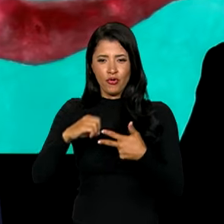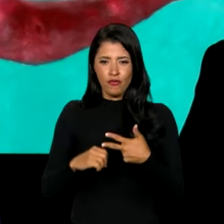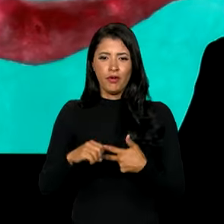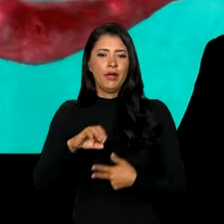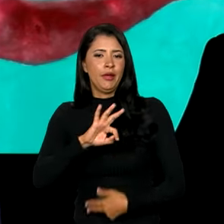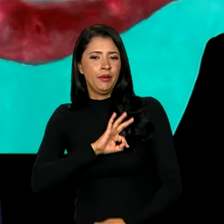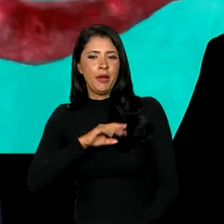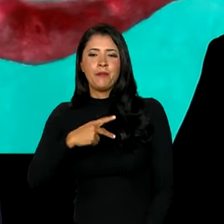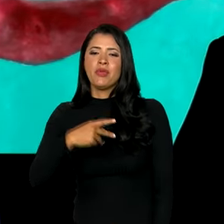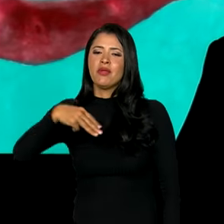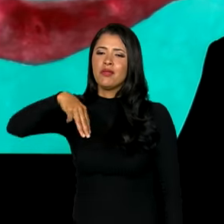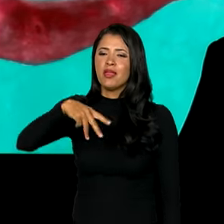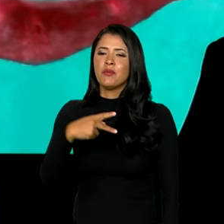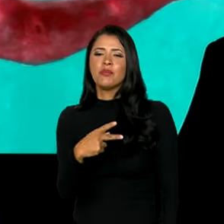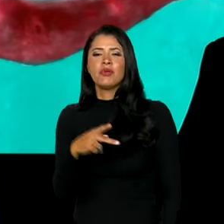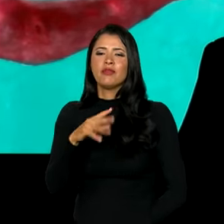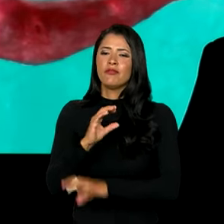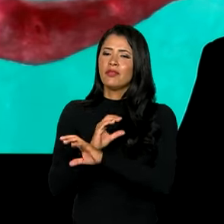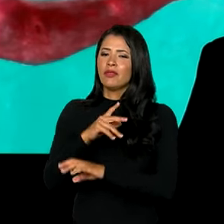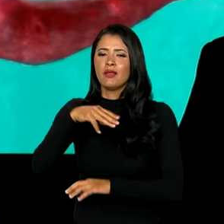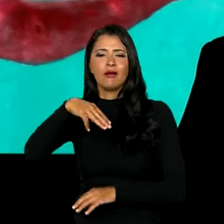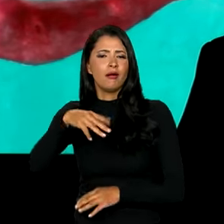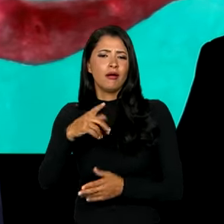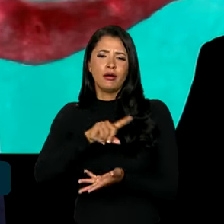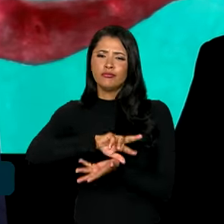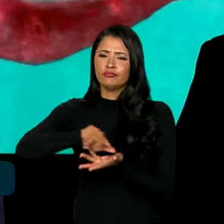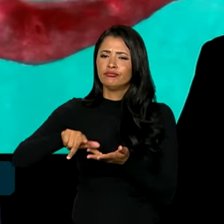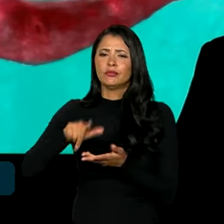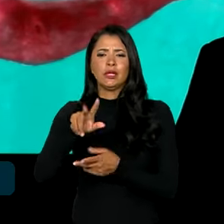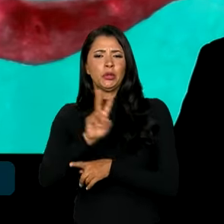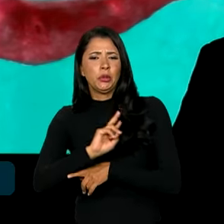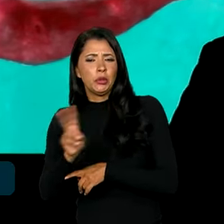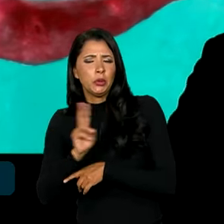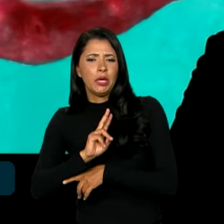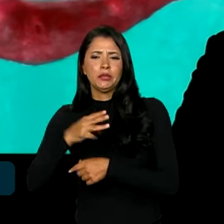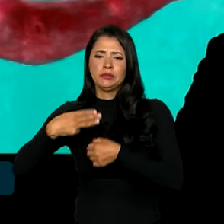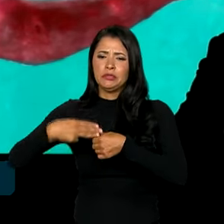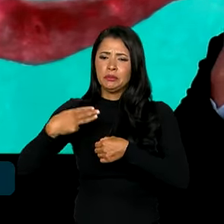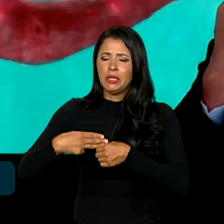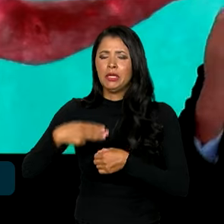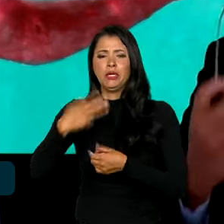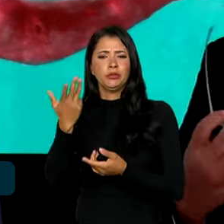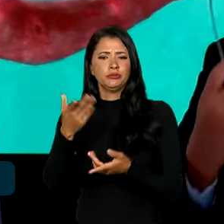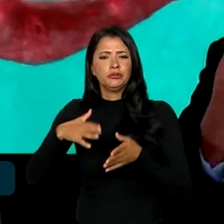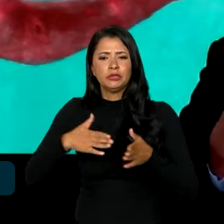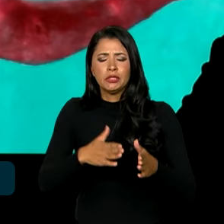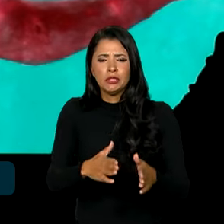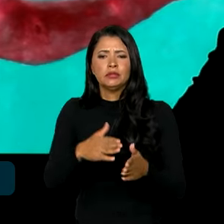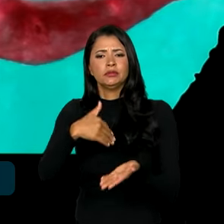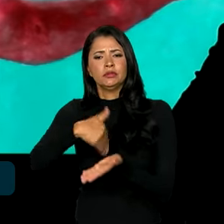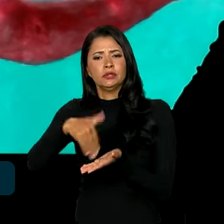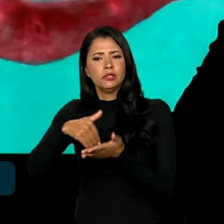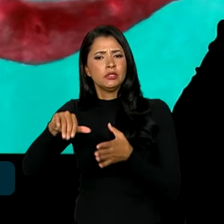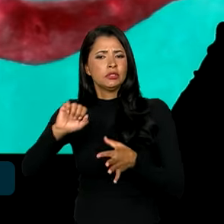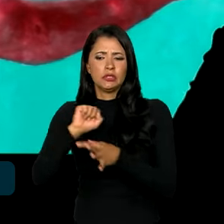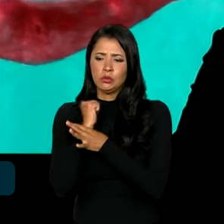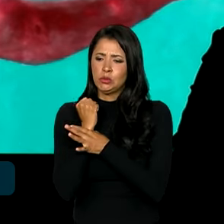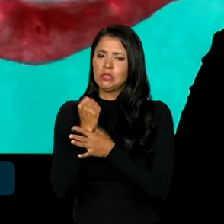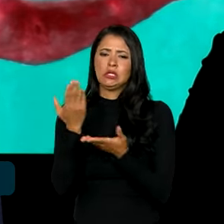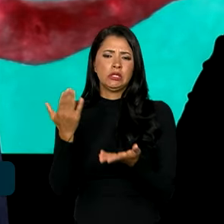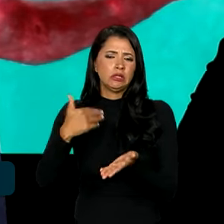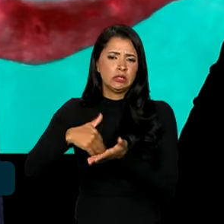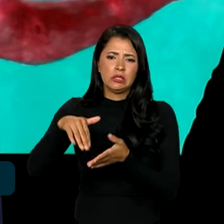Militar, Polícia Federal, Polícia Rodoviária Federal, Guarda Municipal, órgão de trânsito, Secretarias Estaduais de Segurança, Secretarias